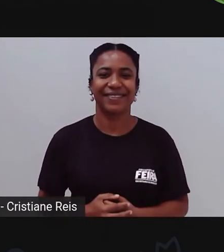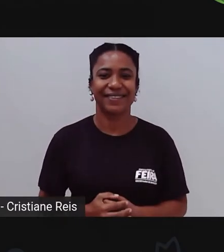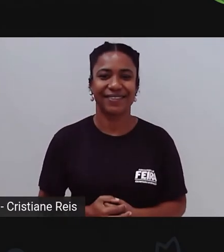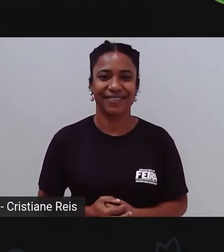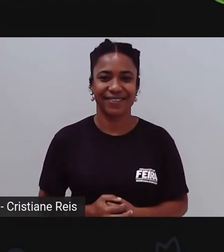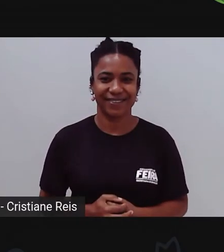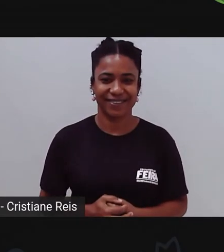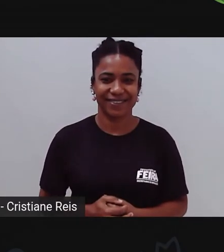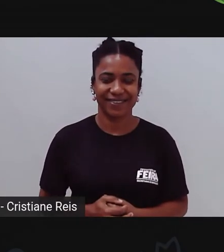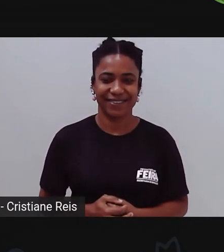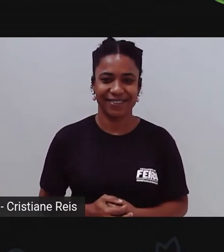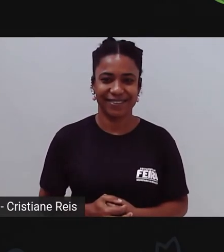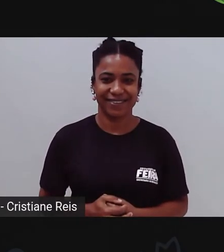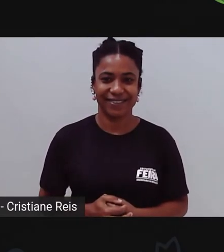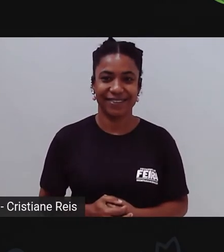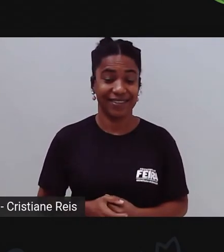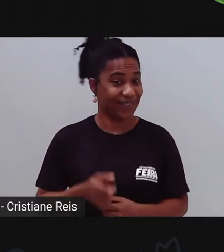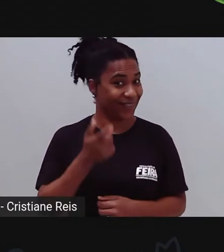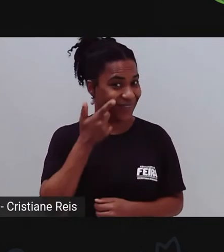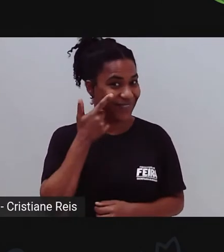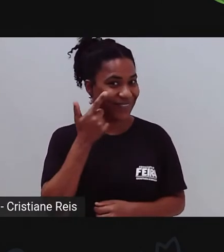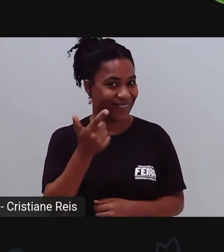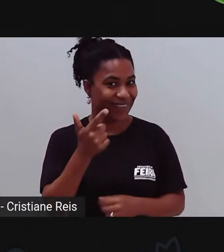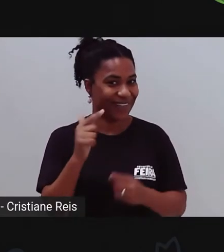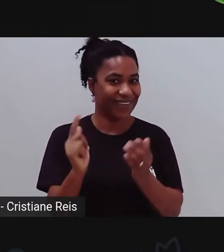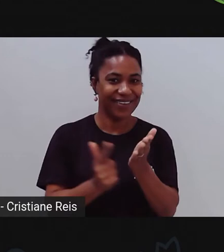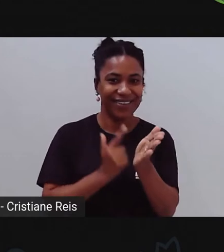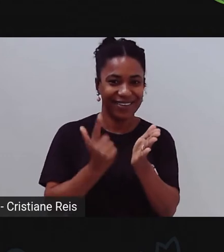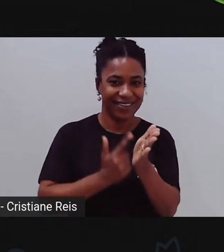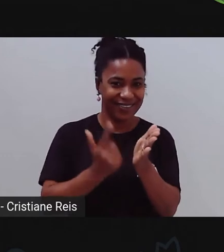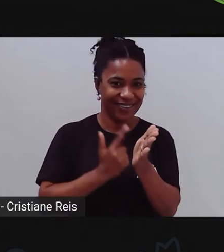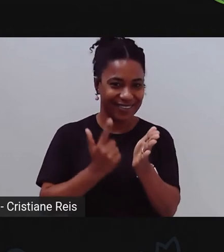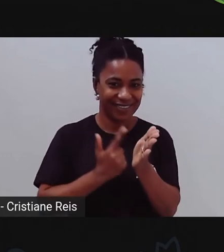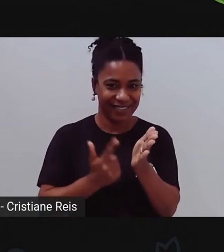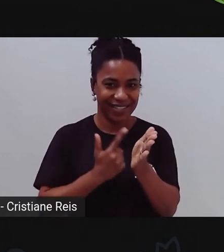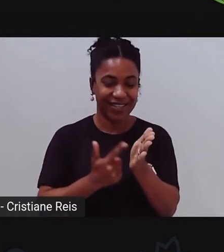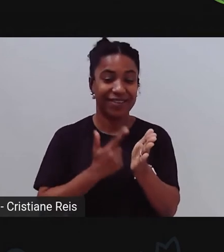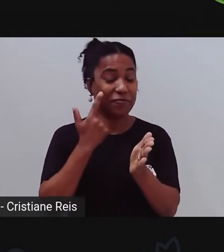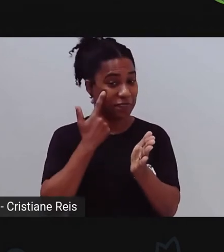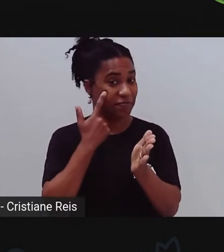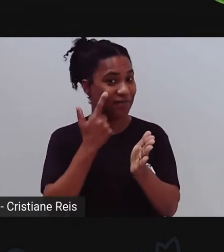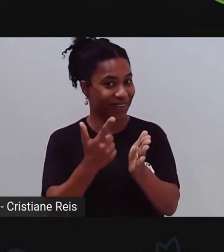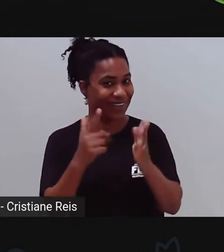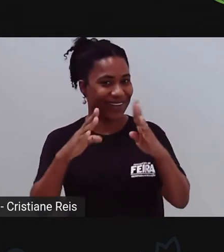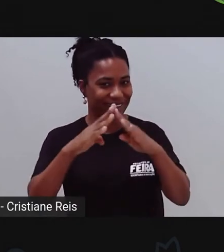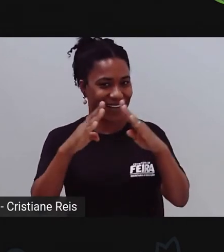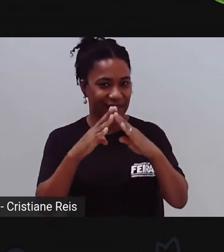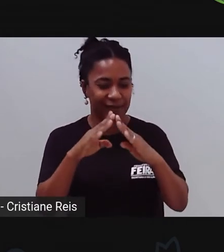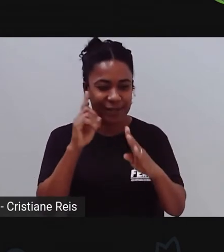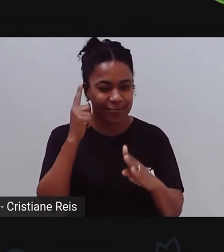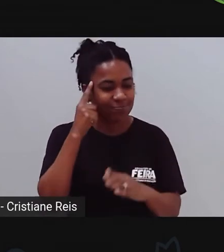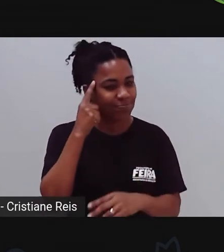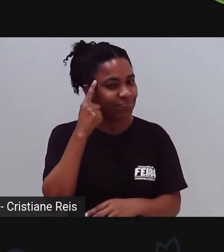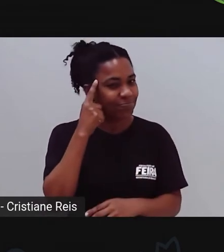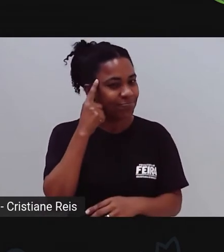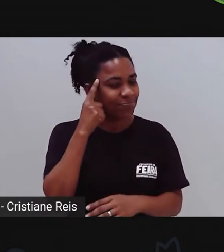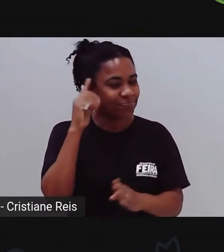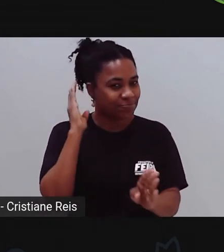o livro Adivinhe Se Puder. Então você aí que está em casa, Adivinhe Se Puder, tá bom?